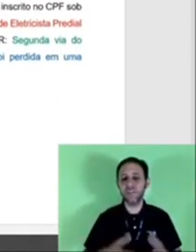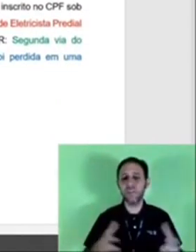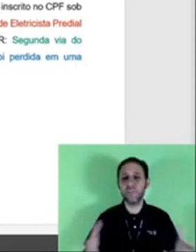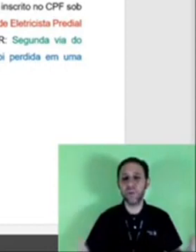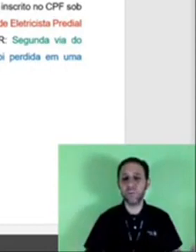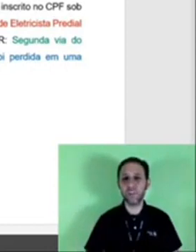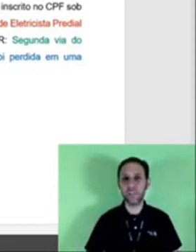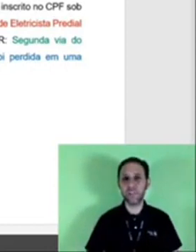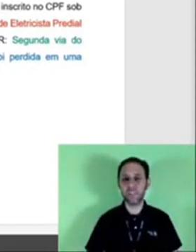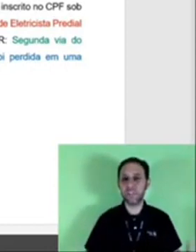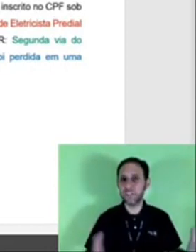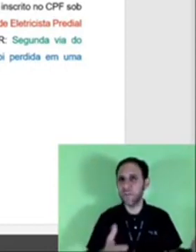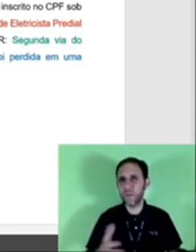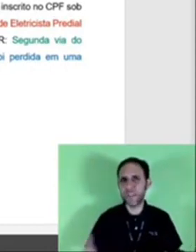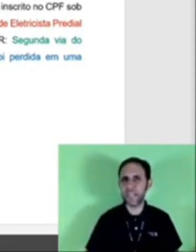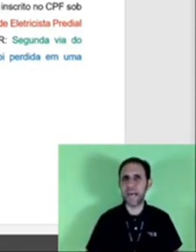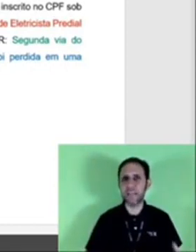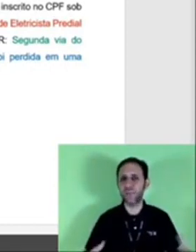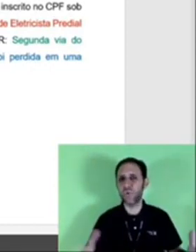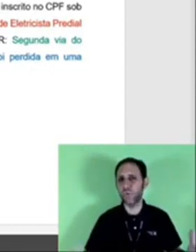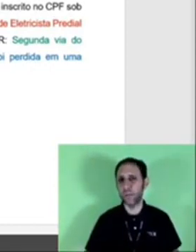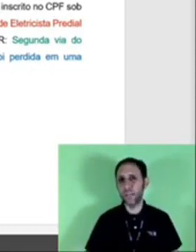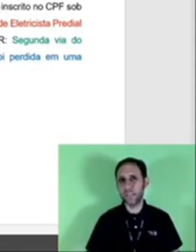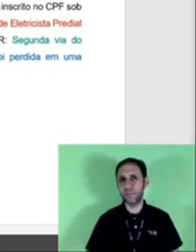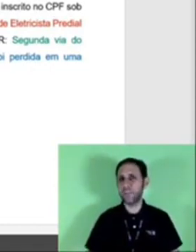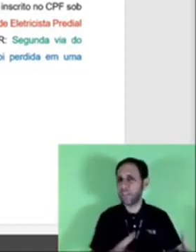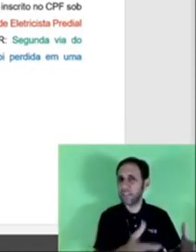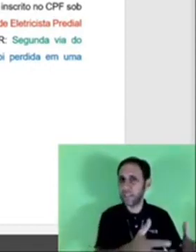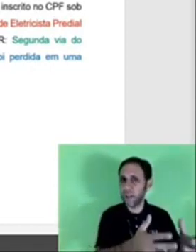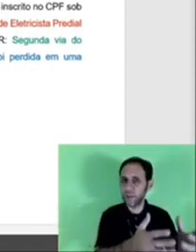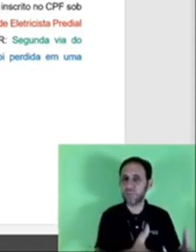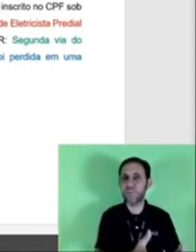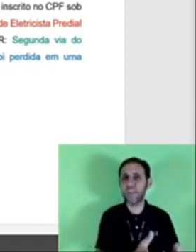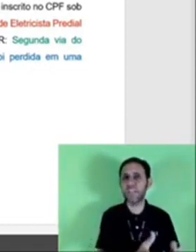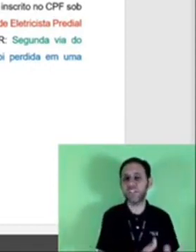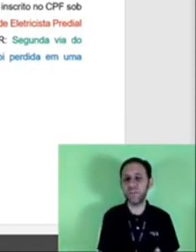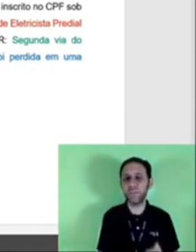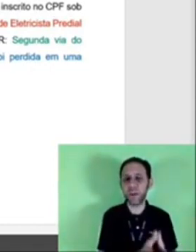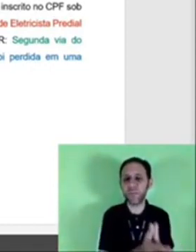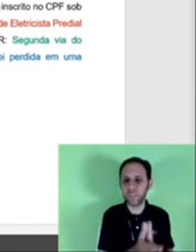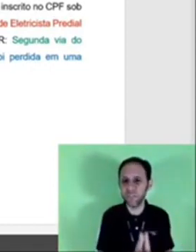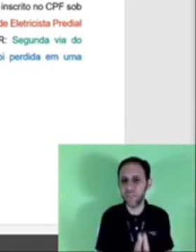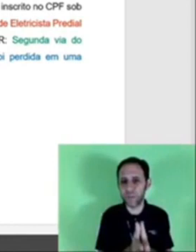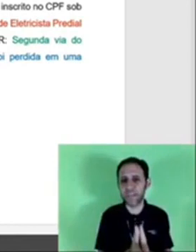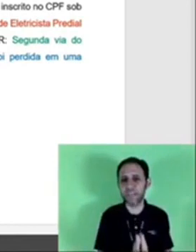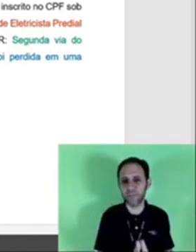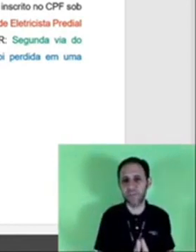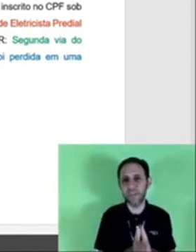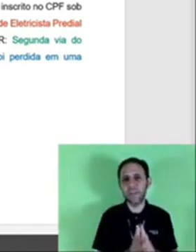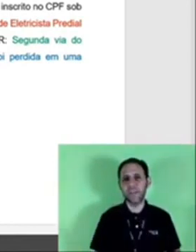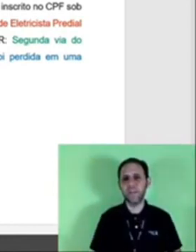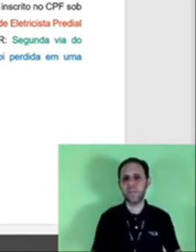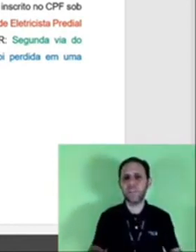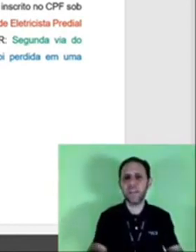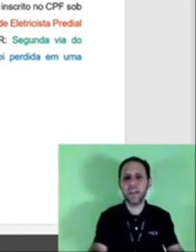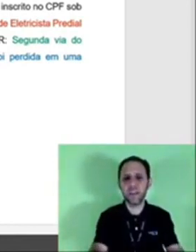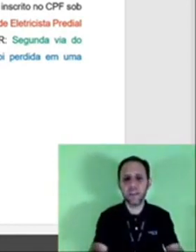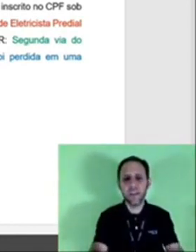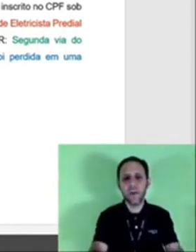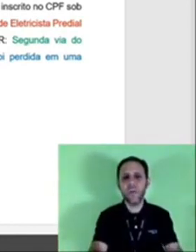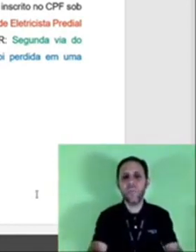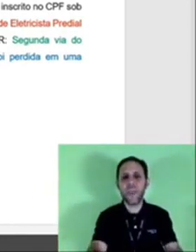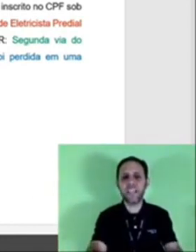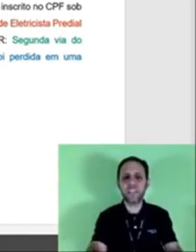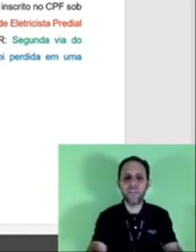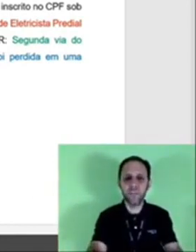via de um diploma de graduação eles não vão querer dar à toa então eu tenho que dar uma justificativa plausível para isso então eu tenho